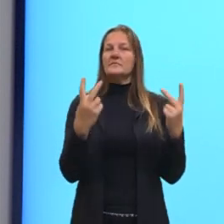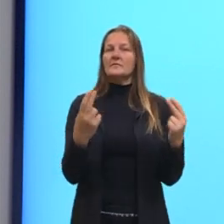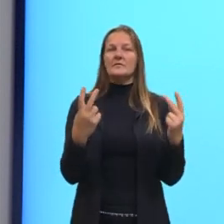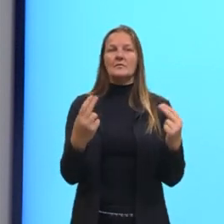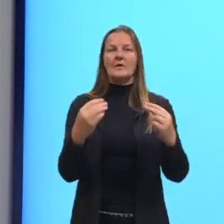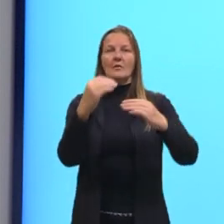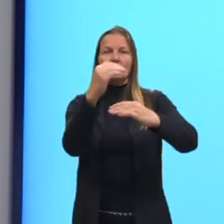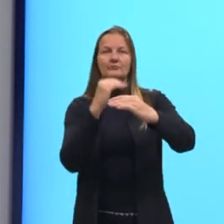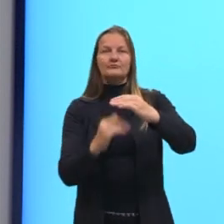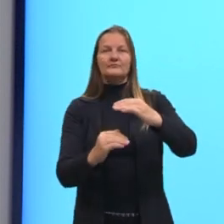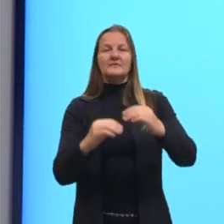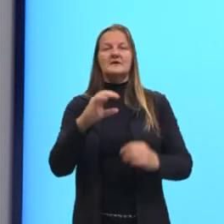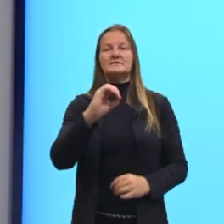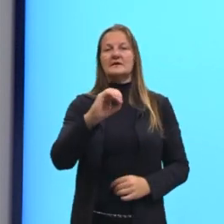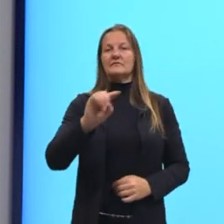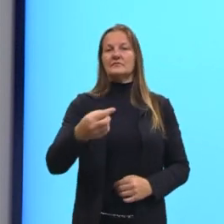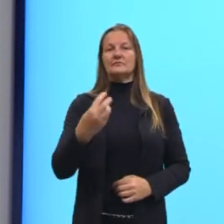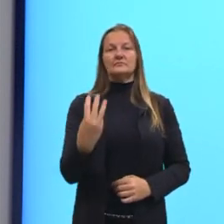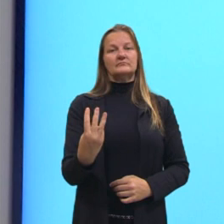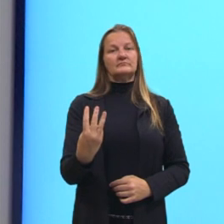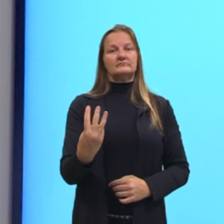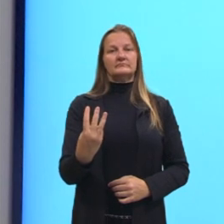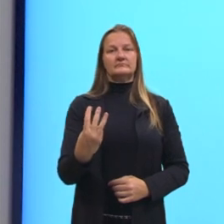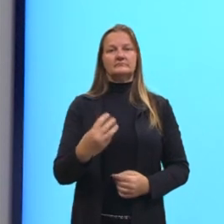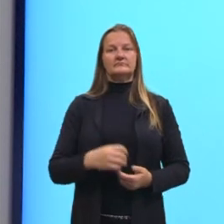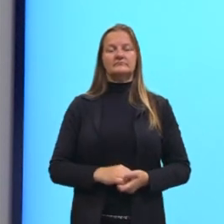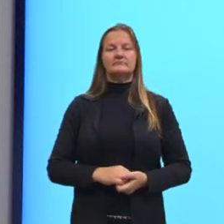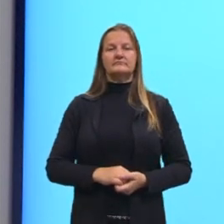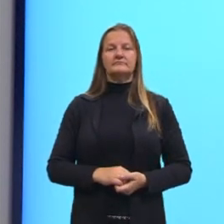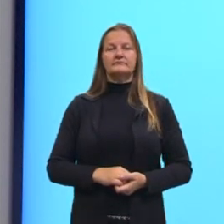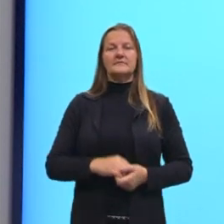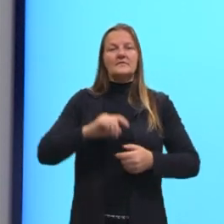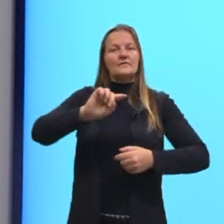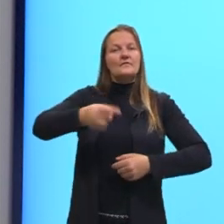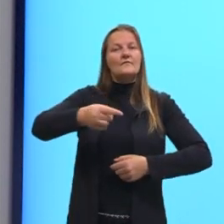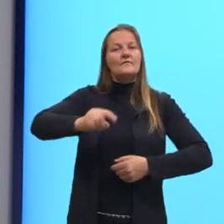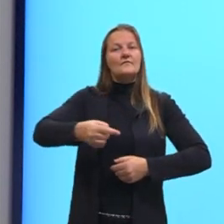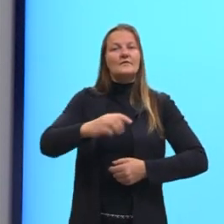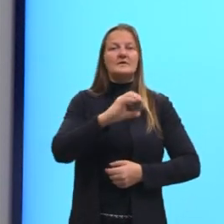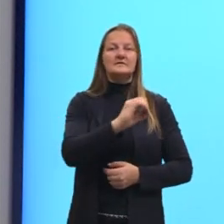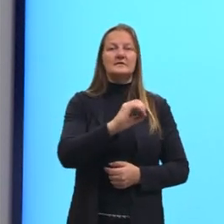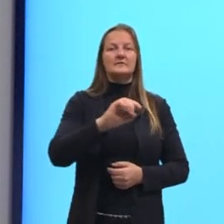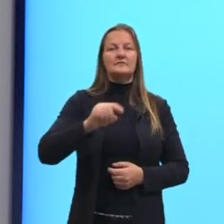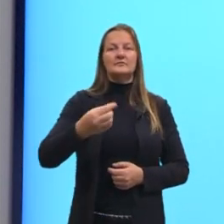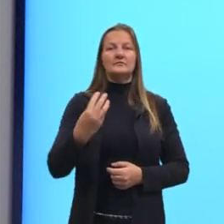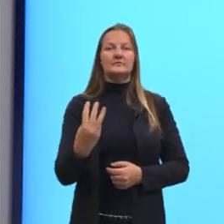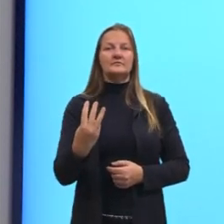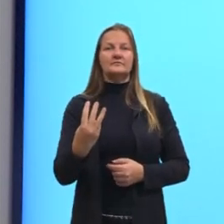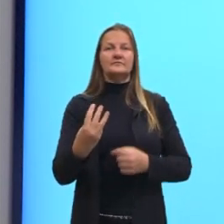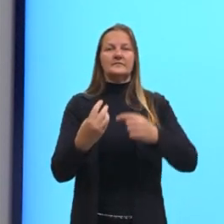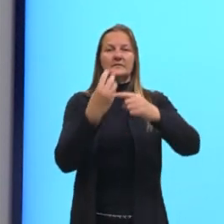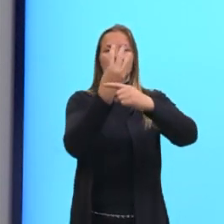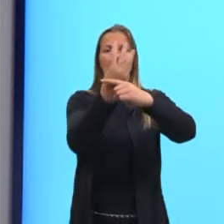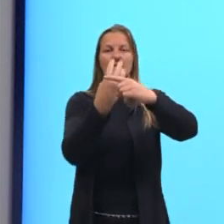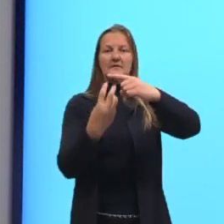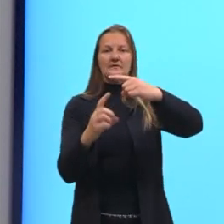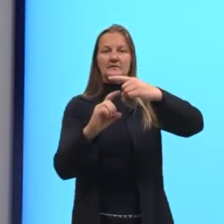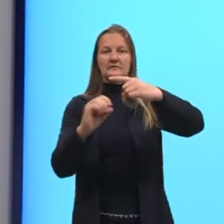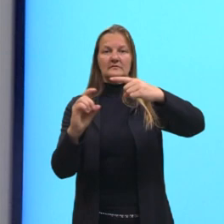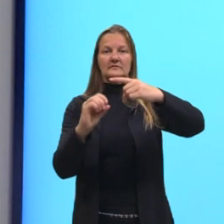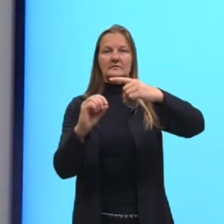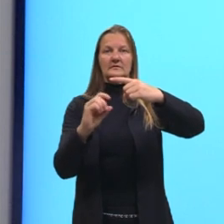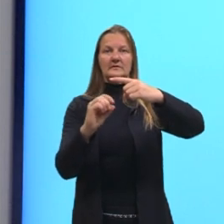E ainda posso representar através do número decimal com vírgula. Eu tinha 3 sobre 10. Mas, lembrando,